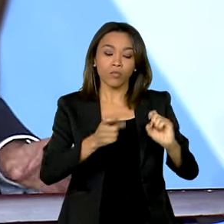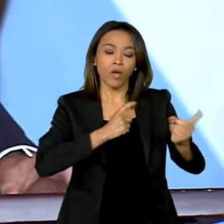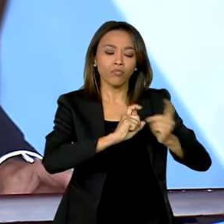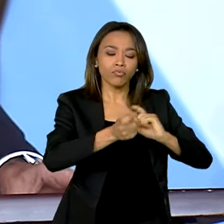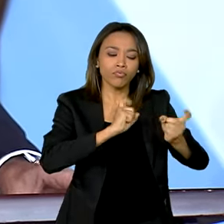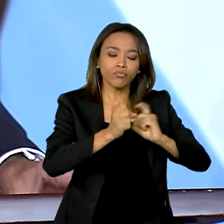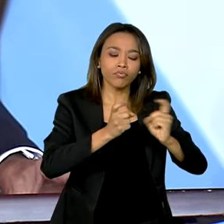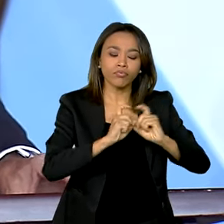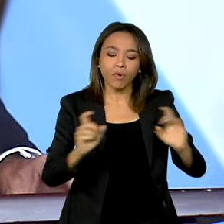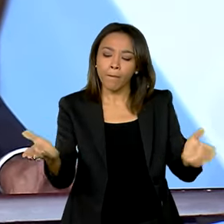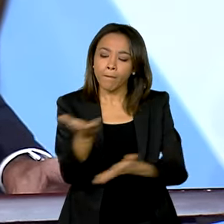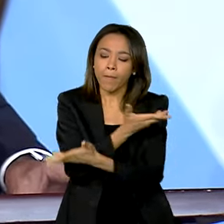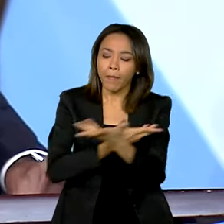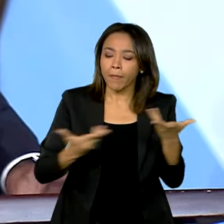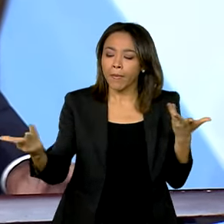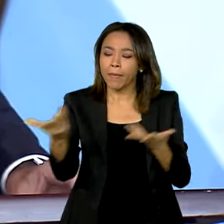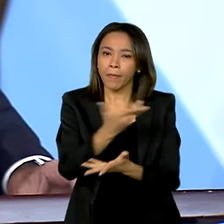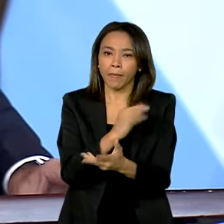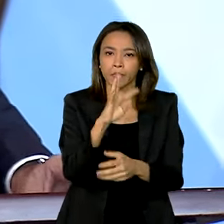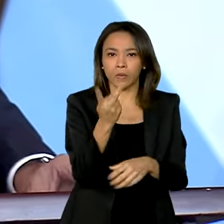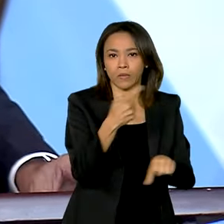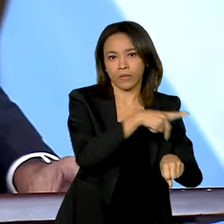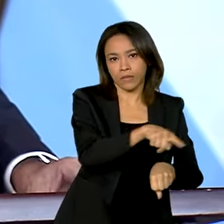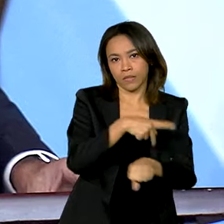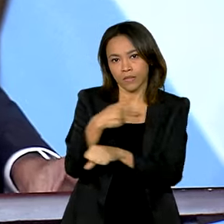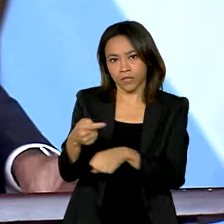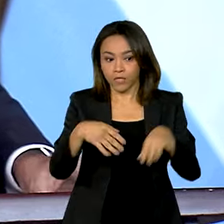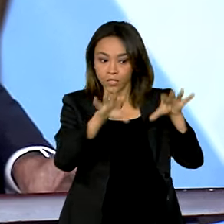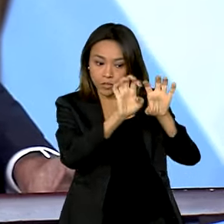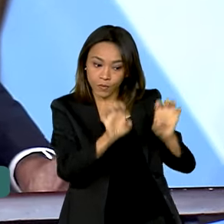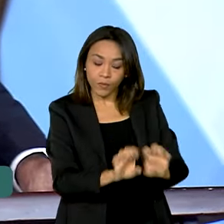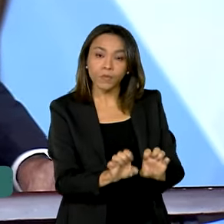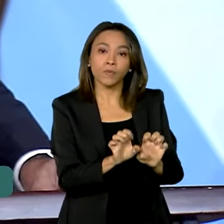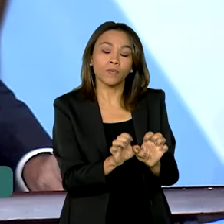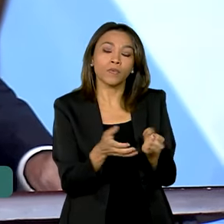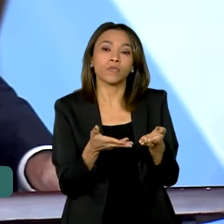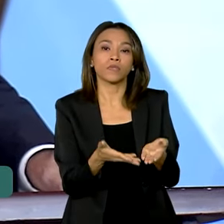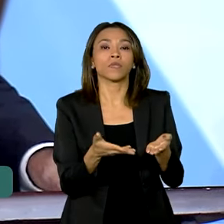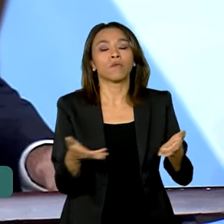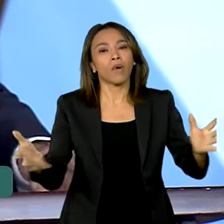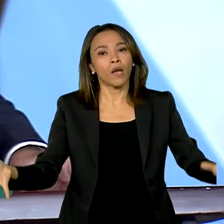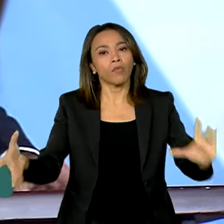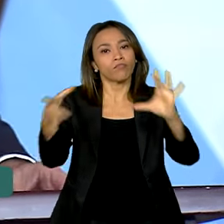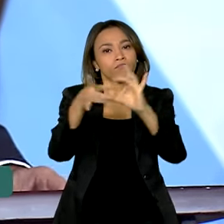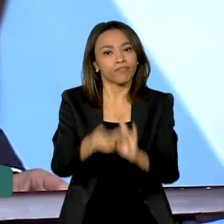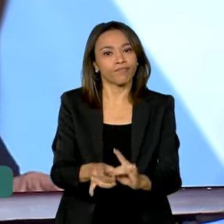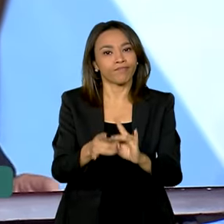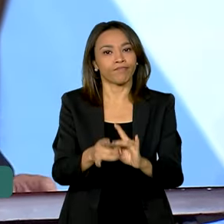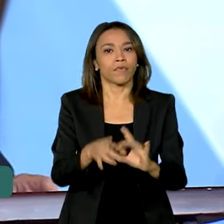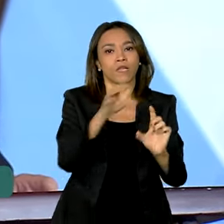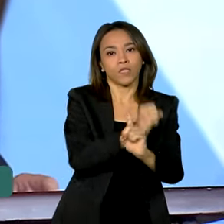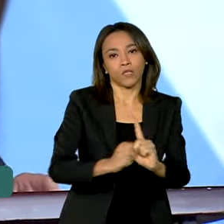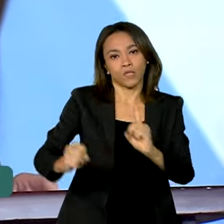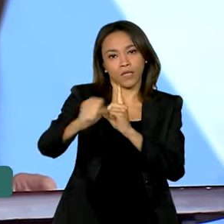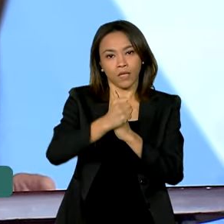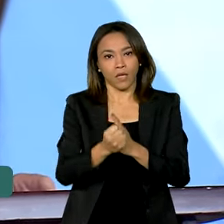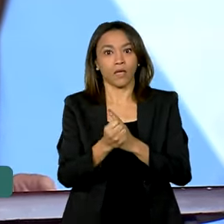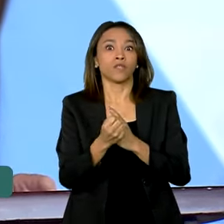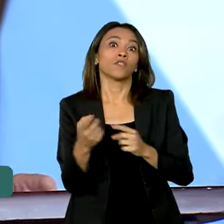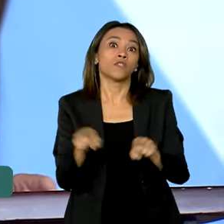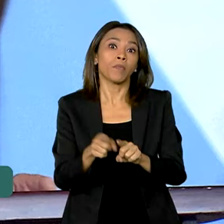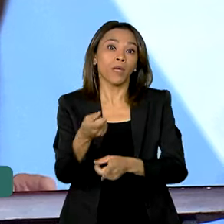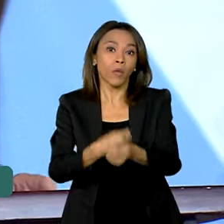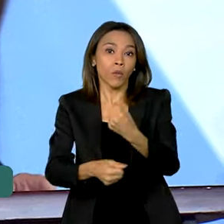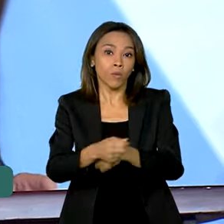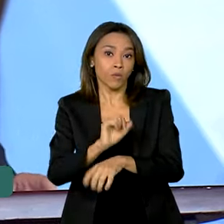das nossas pontes binacionais e infraestruturas cruciais para a integração entre as sociedades e as economias dos